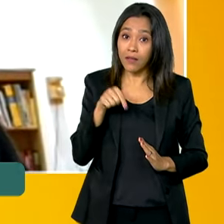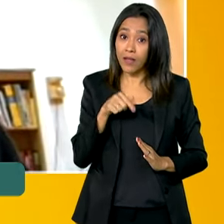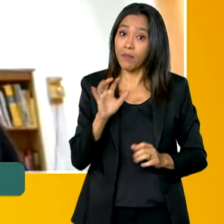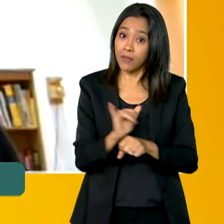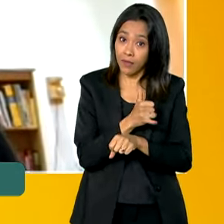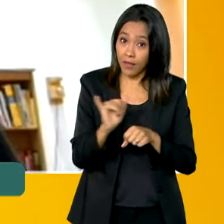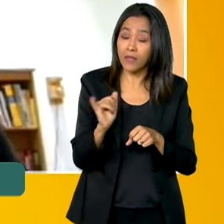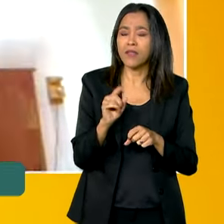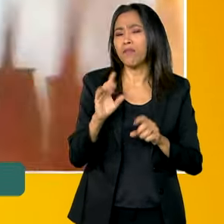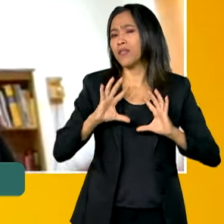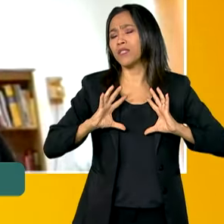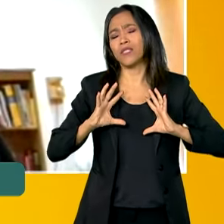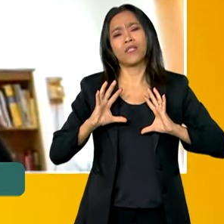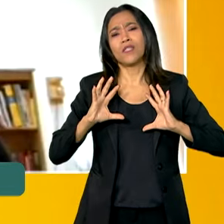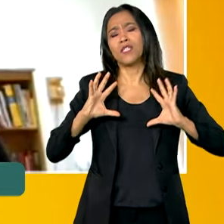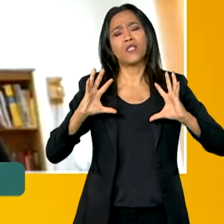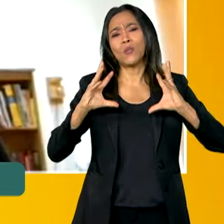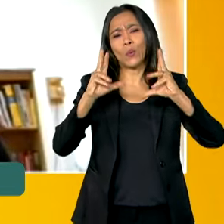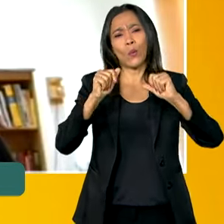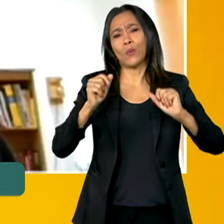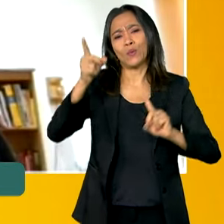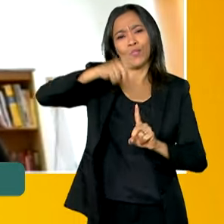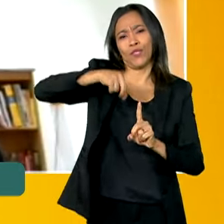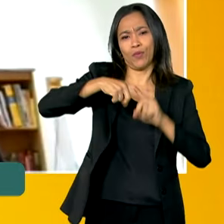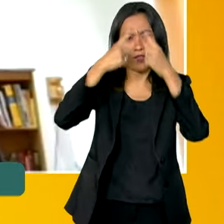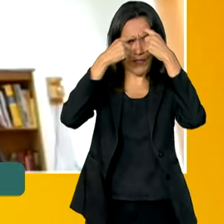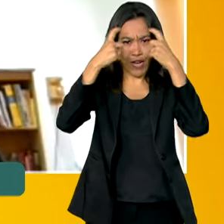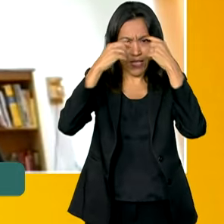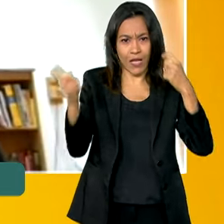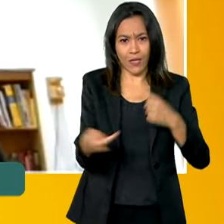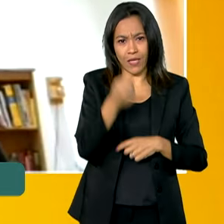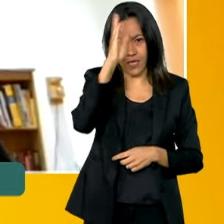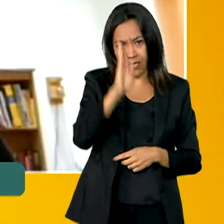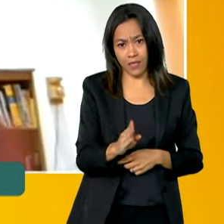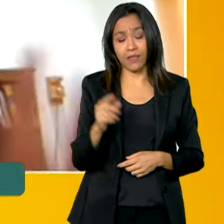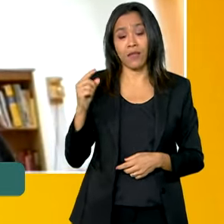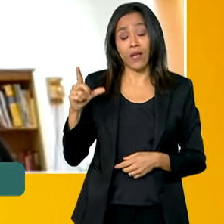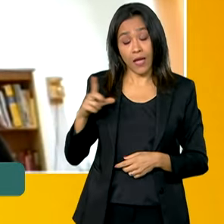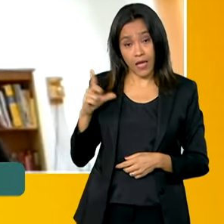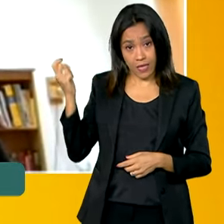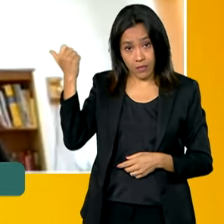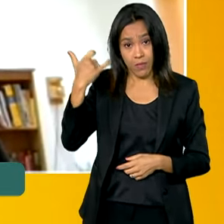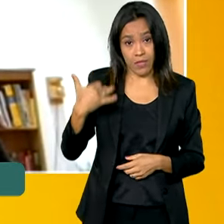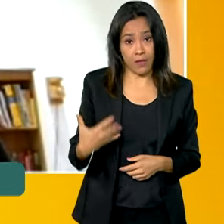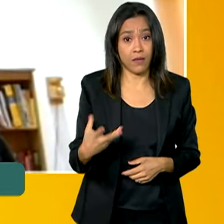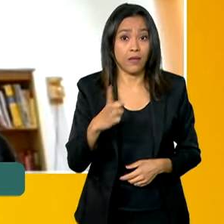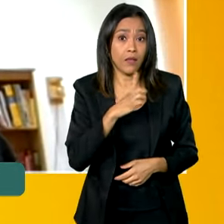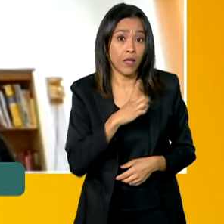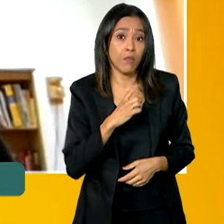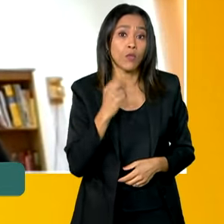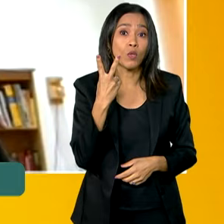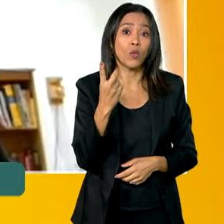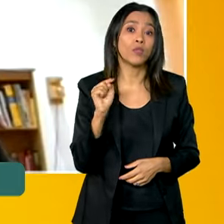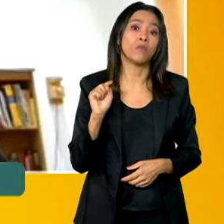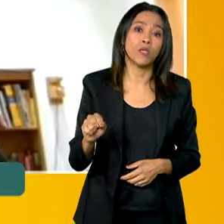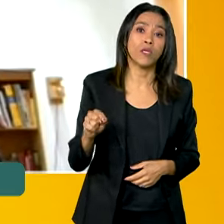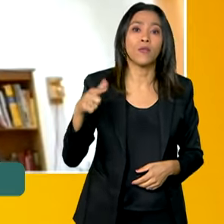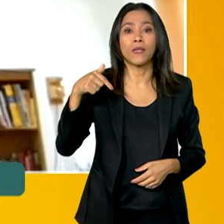que existe no Brasil. A gente tem uma rede aí hoje que contabiliza cerca de 2.700